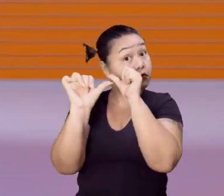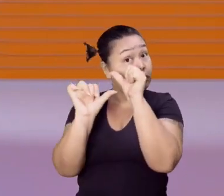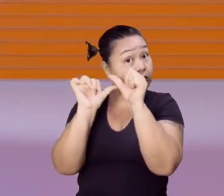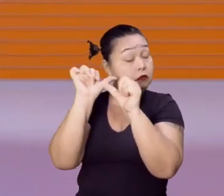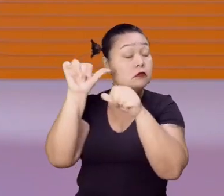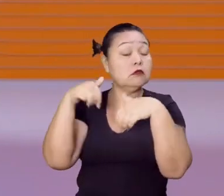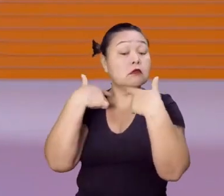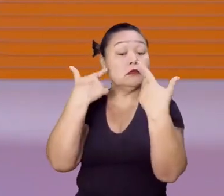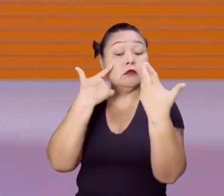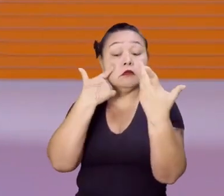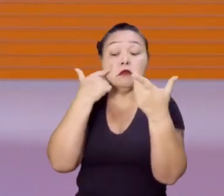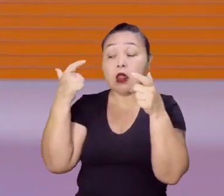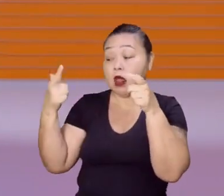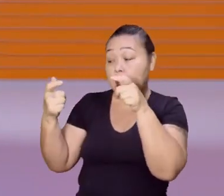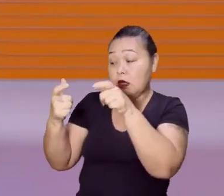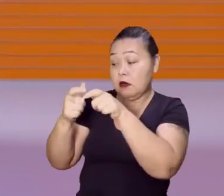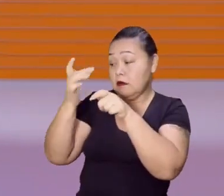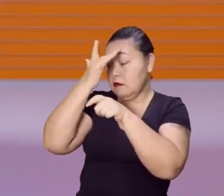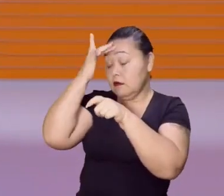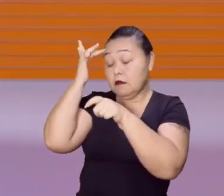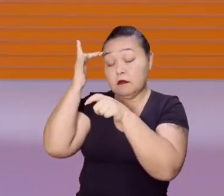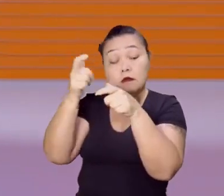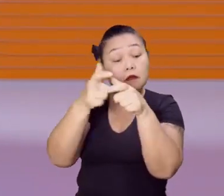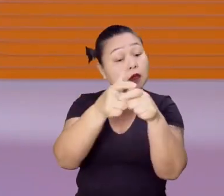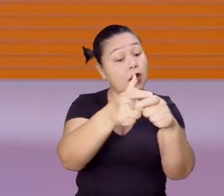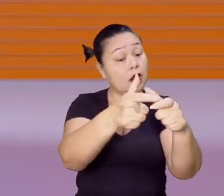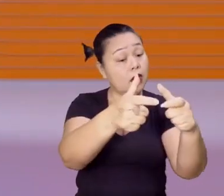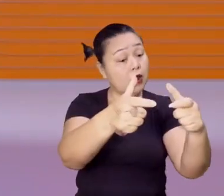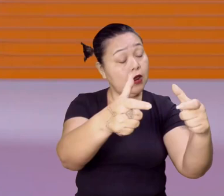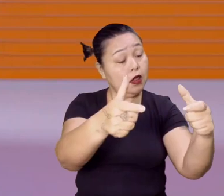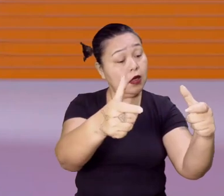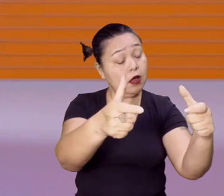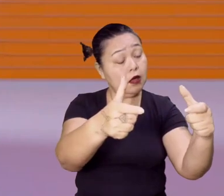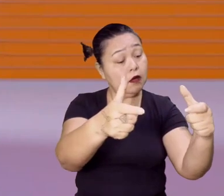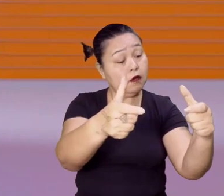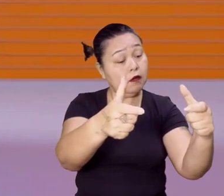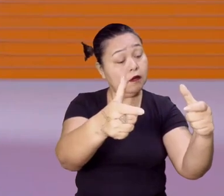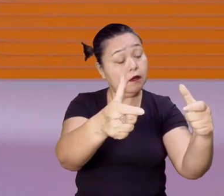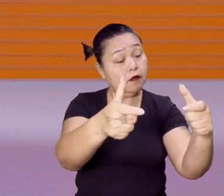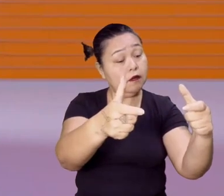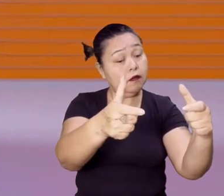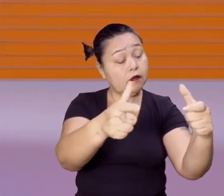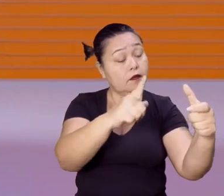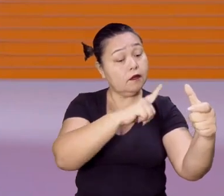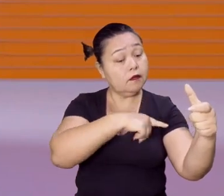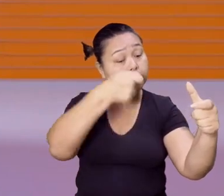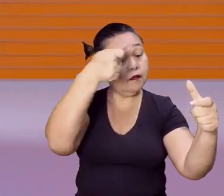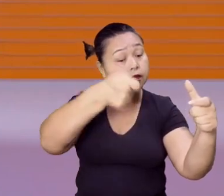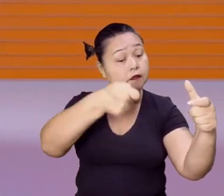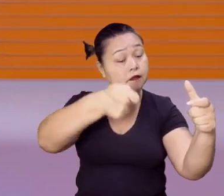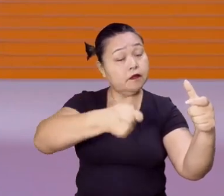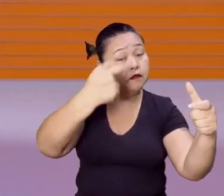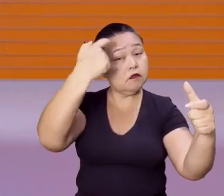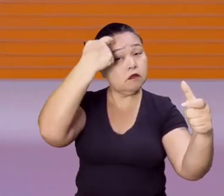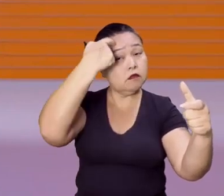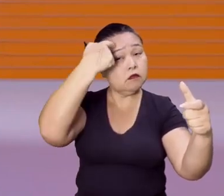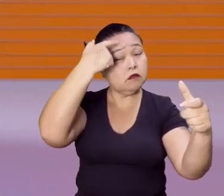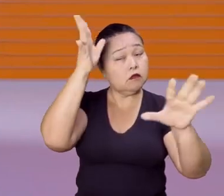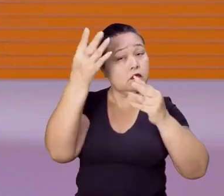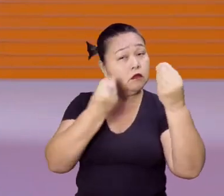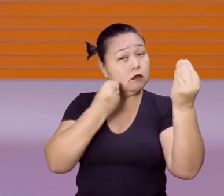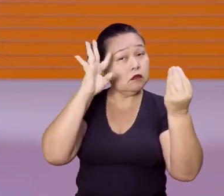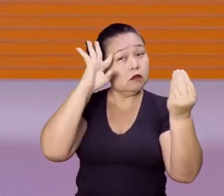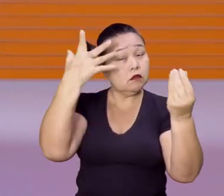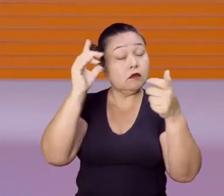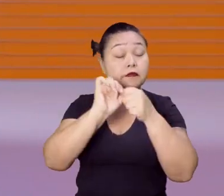né? Demandando menos pessoas e aumentando a exigência intelectual dessas pessoas,